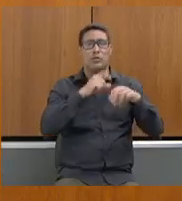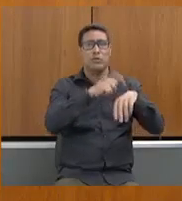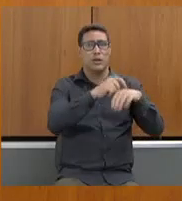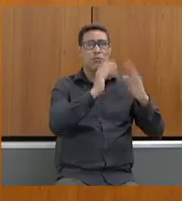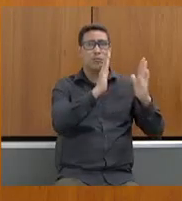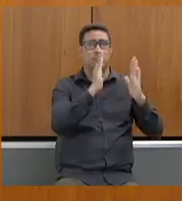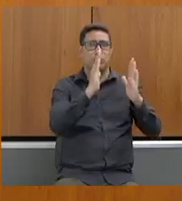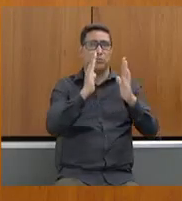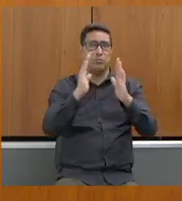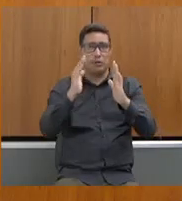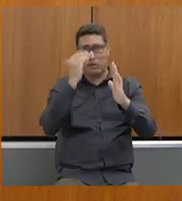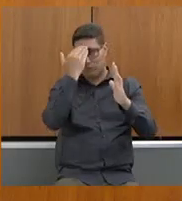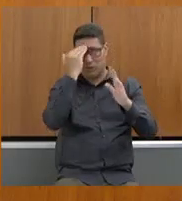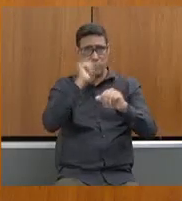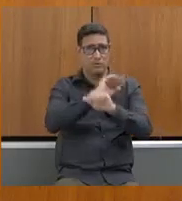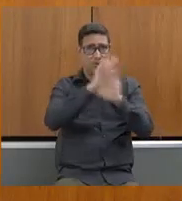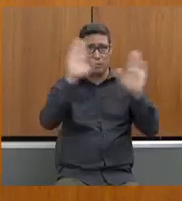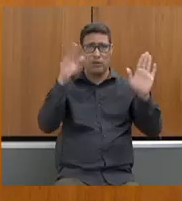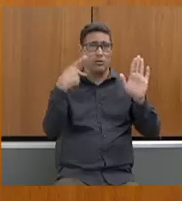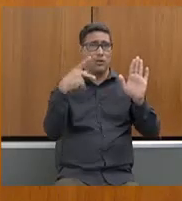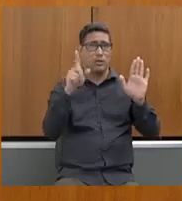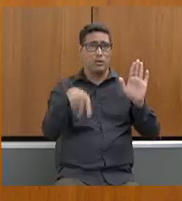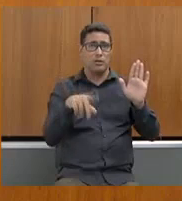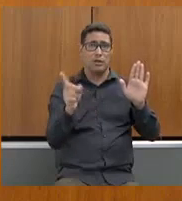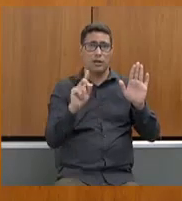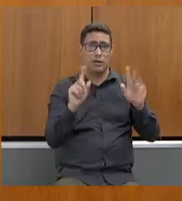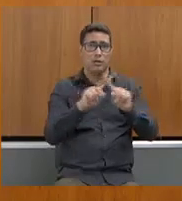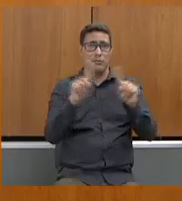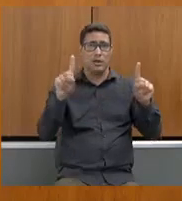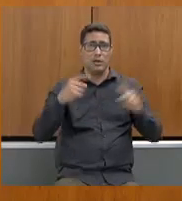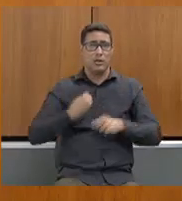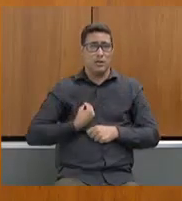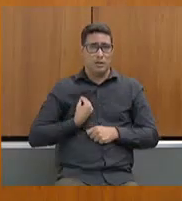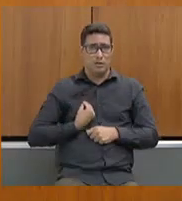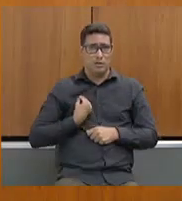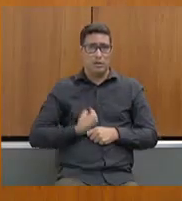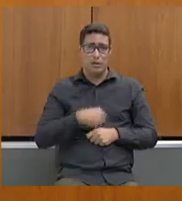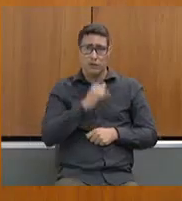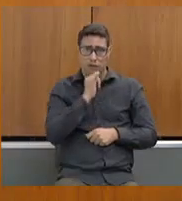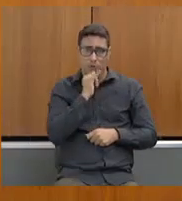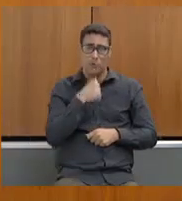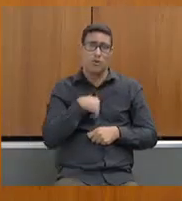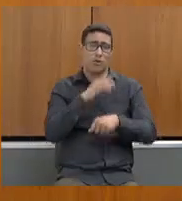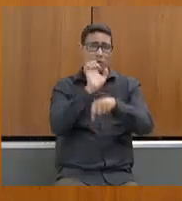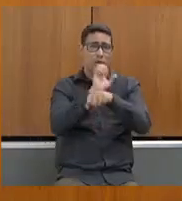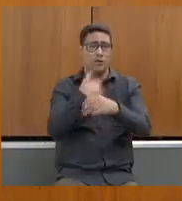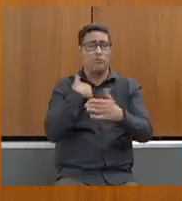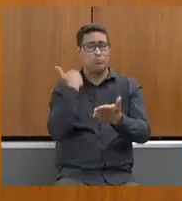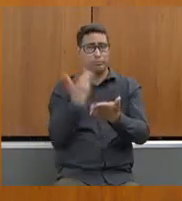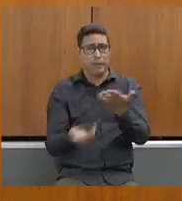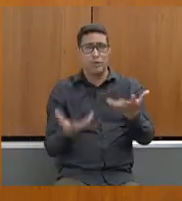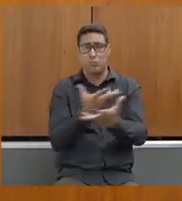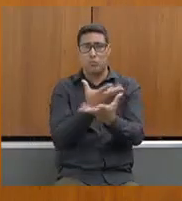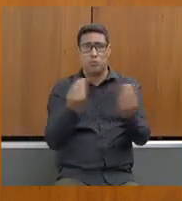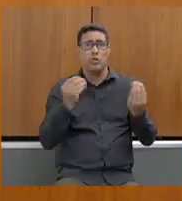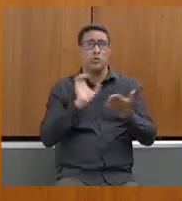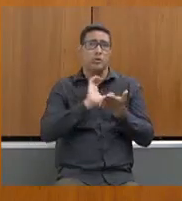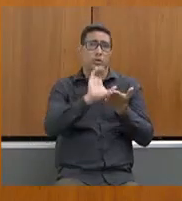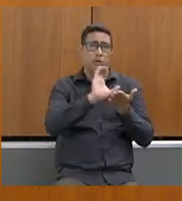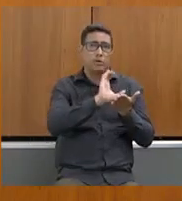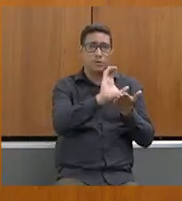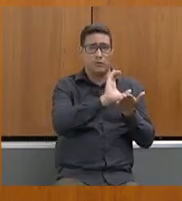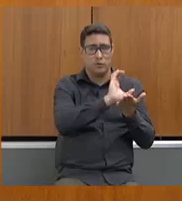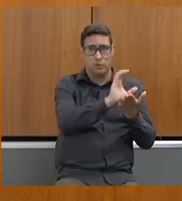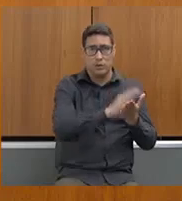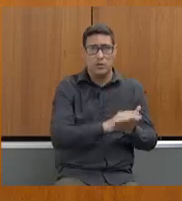não entendo muito desse trem, não, mas existe isso para que, infelizmente, o nosso Estado acaba perdendo muitos investimentos. Nós